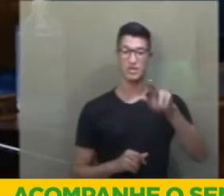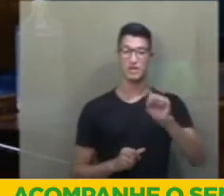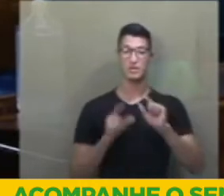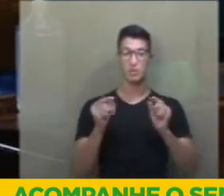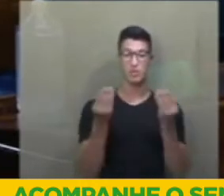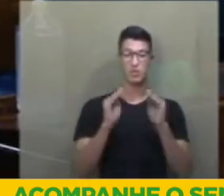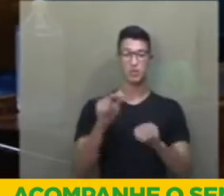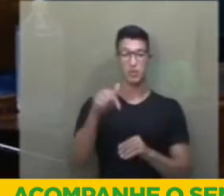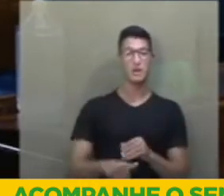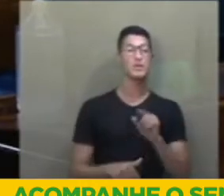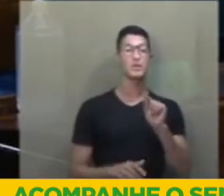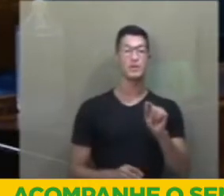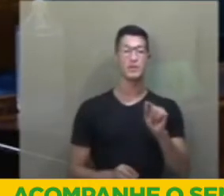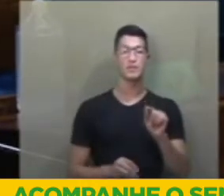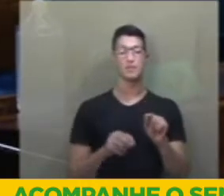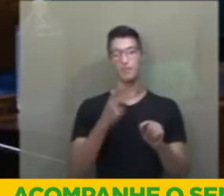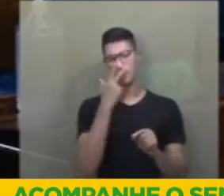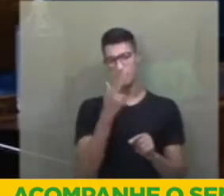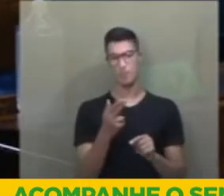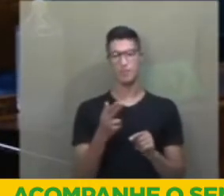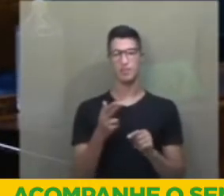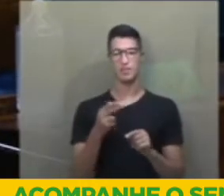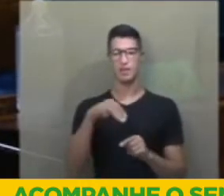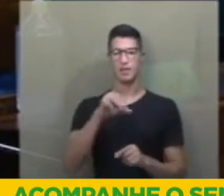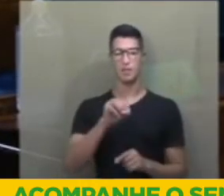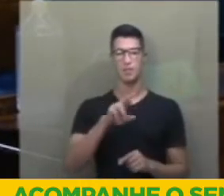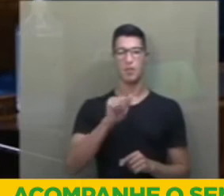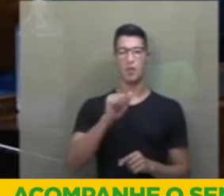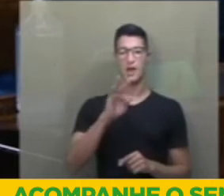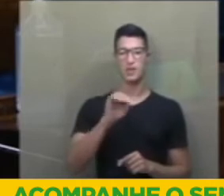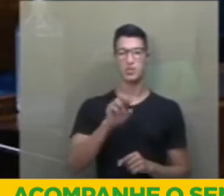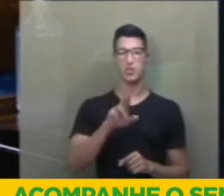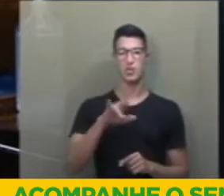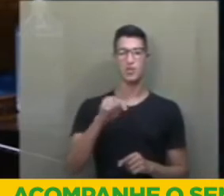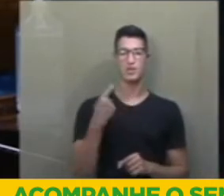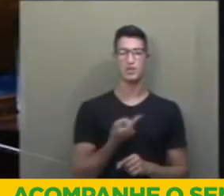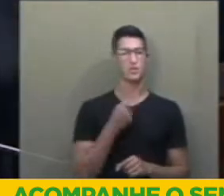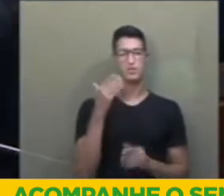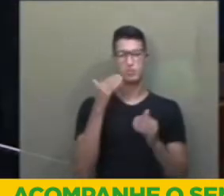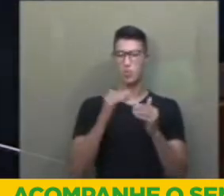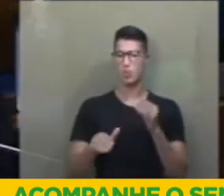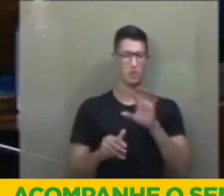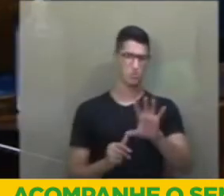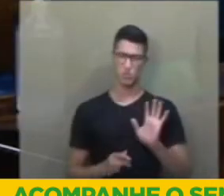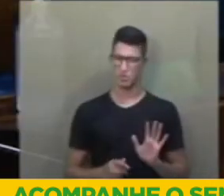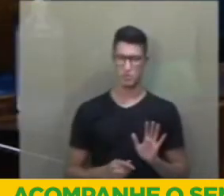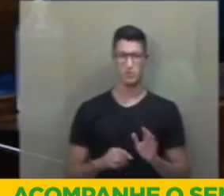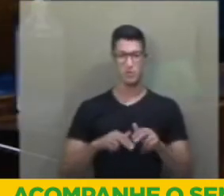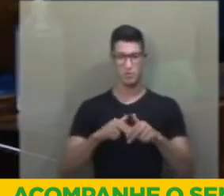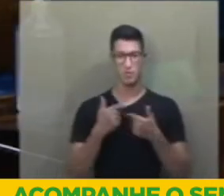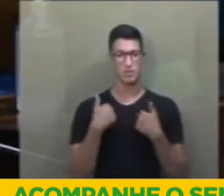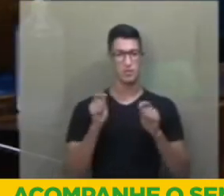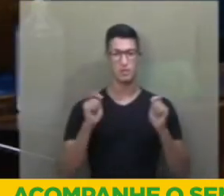estabeleceu aqui foi uma espécie de moratória da dívida interna. Nós não concordamos com isso. Por isso,